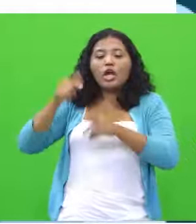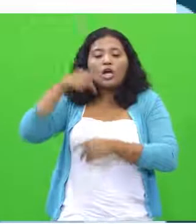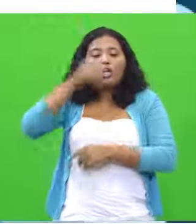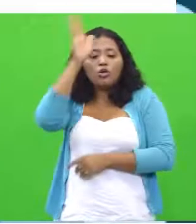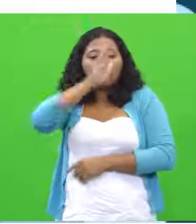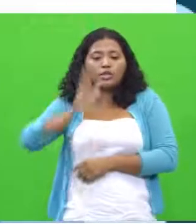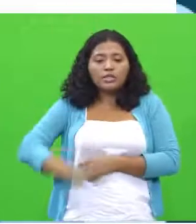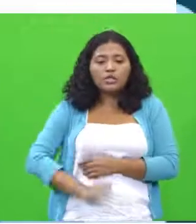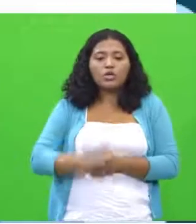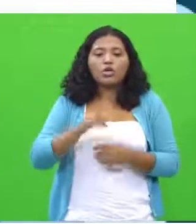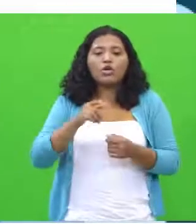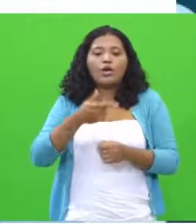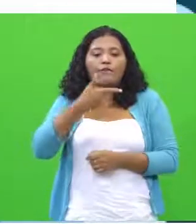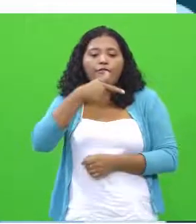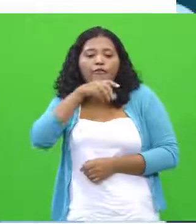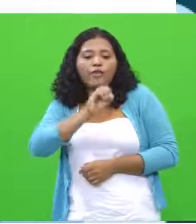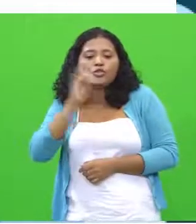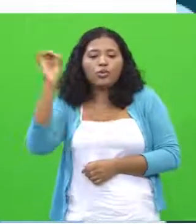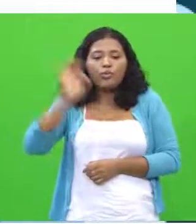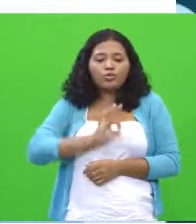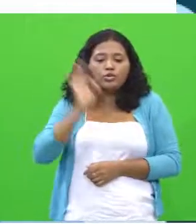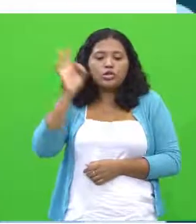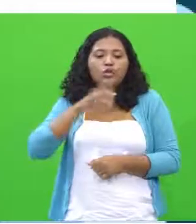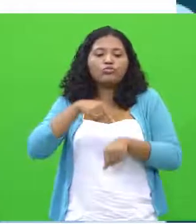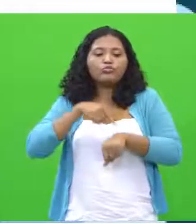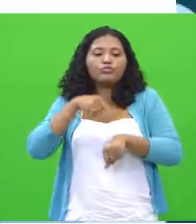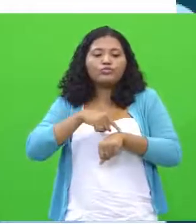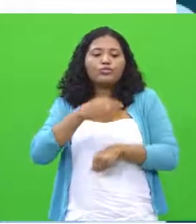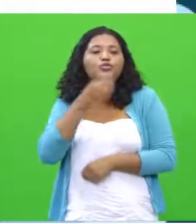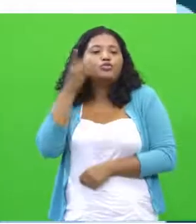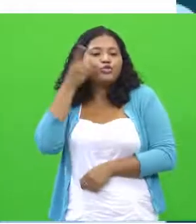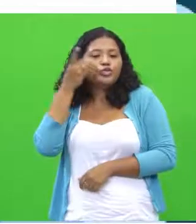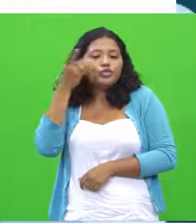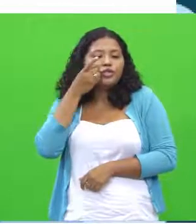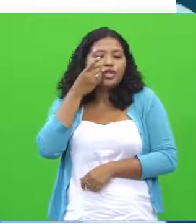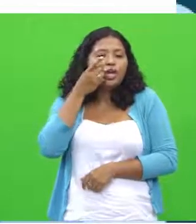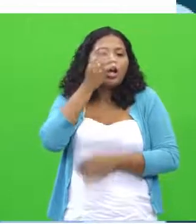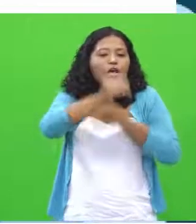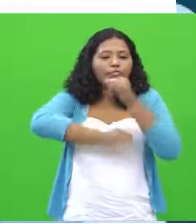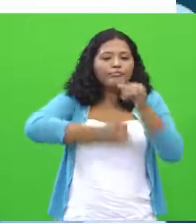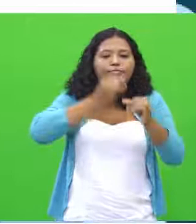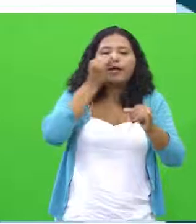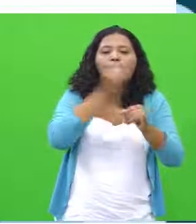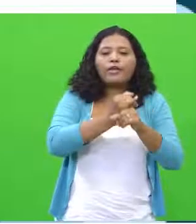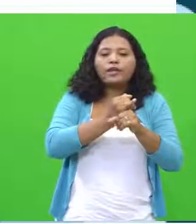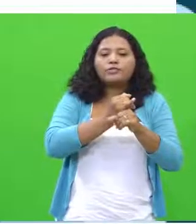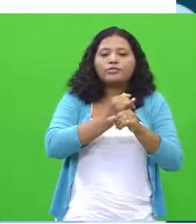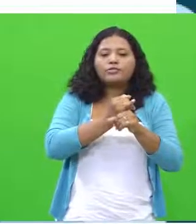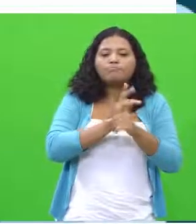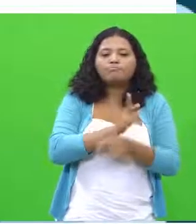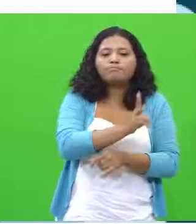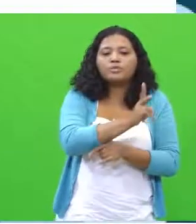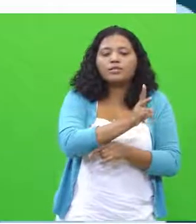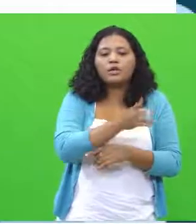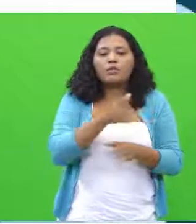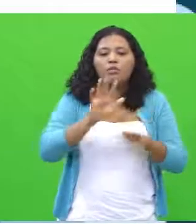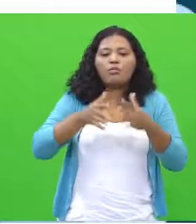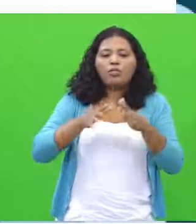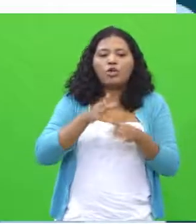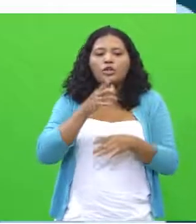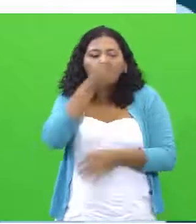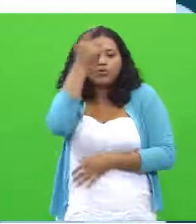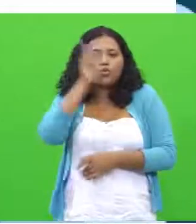já gastam cerca de 20% de seu tempo online em redes sociais. A grande maioria dos internautas,